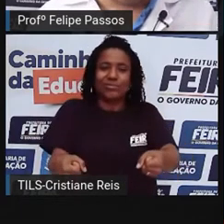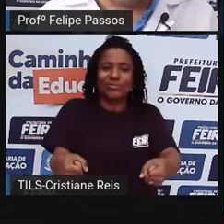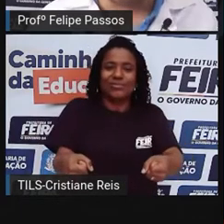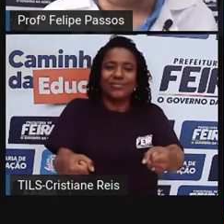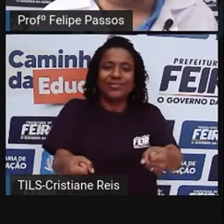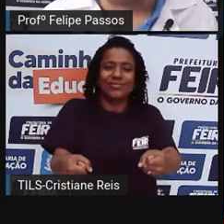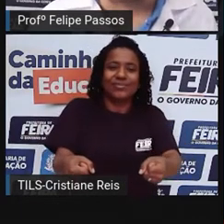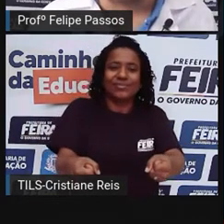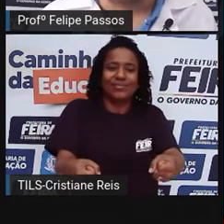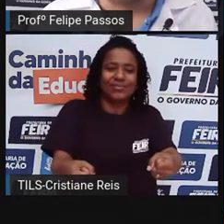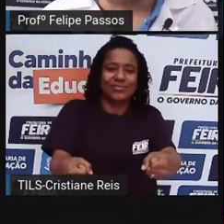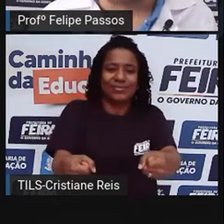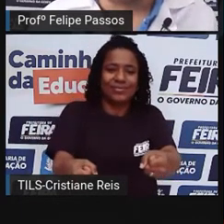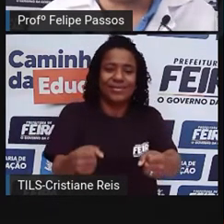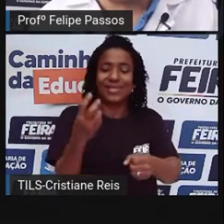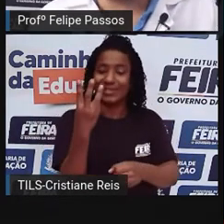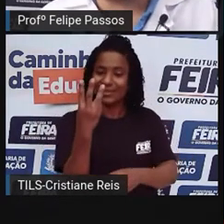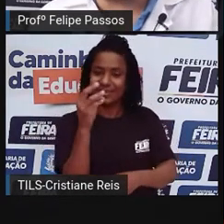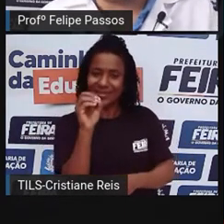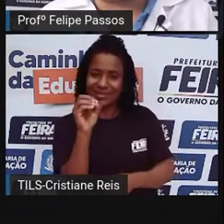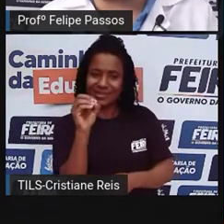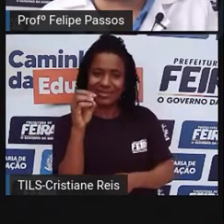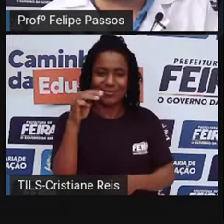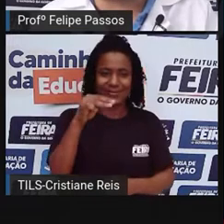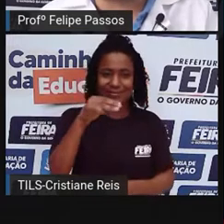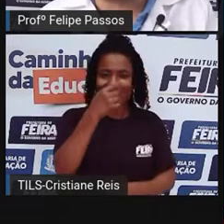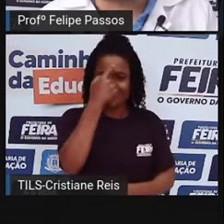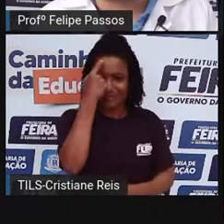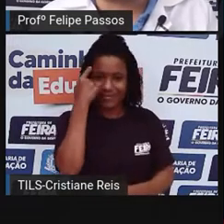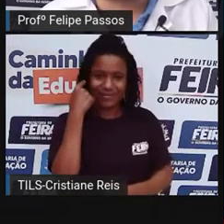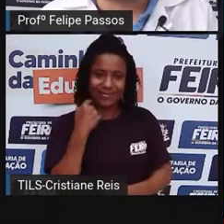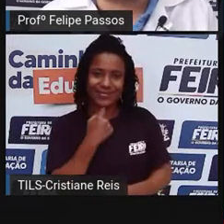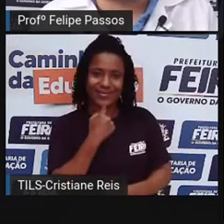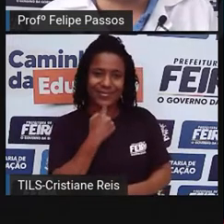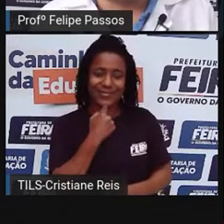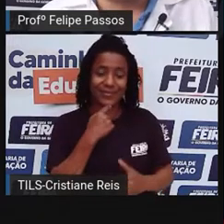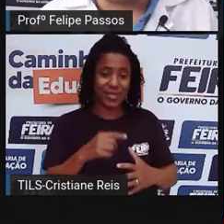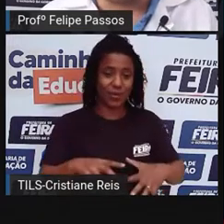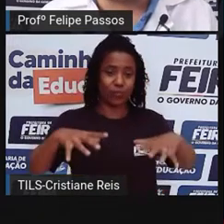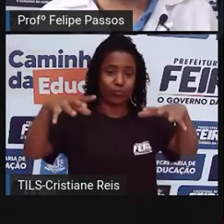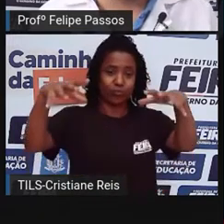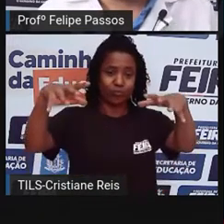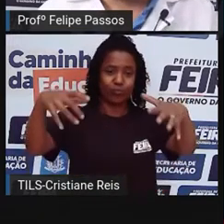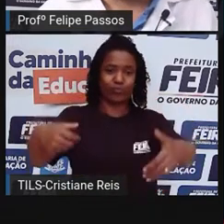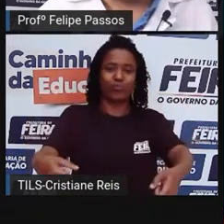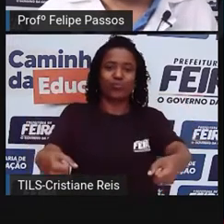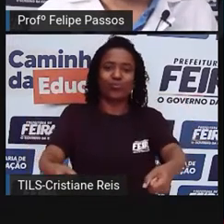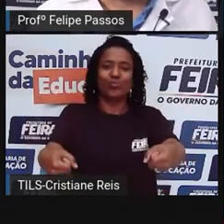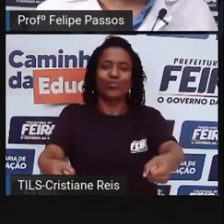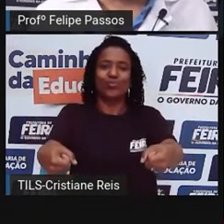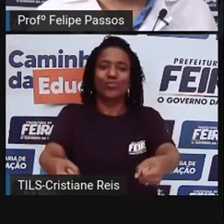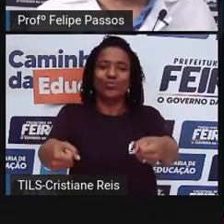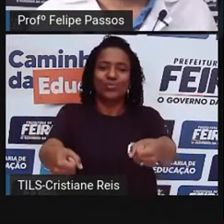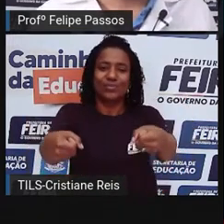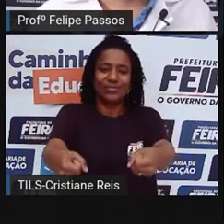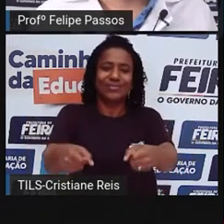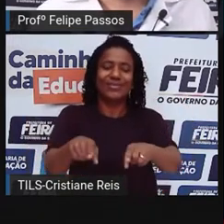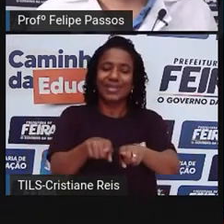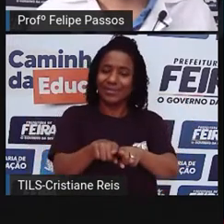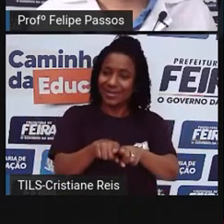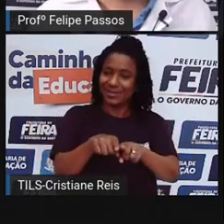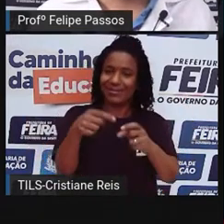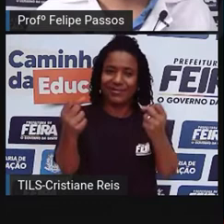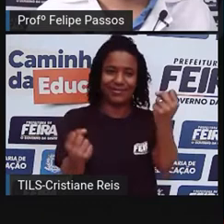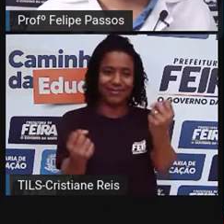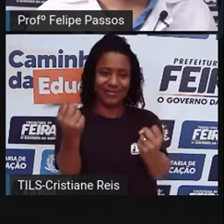Você consegue carregar mais frutas. E isso foi se refletindo também nos outros meios de transporte. Carruagens, os próprios carros, né?